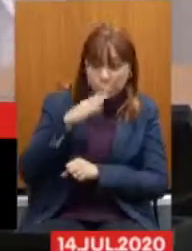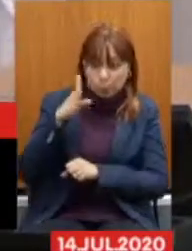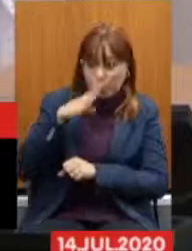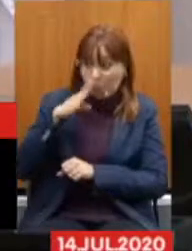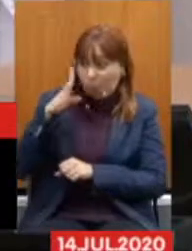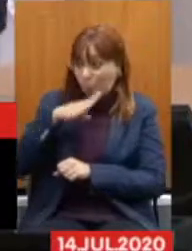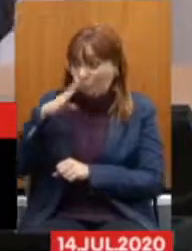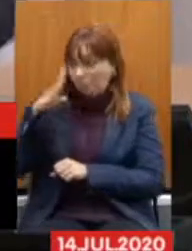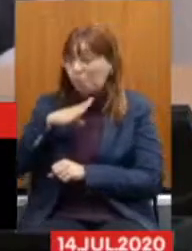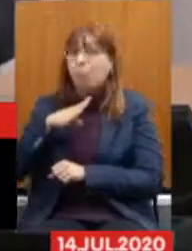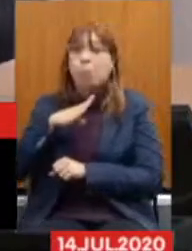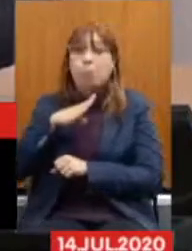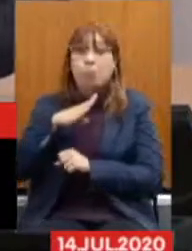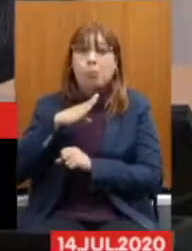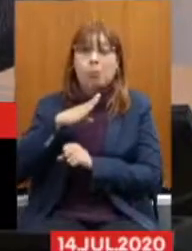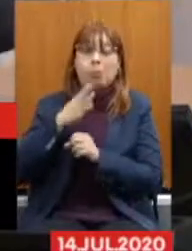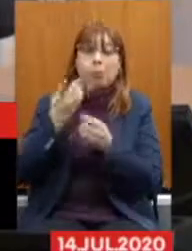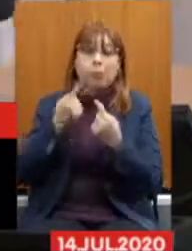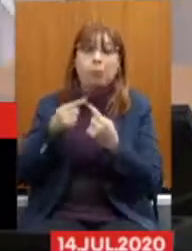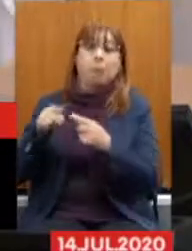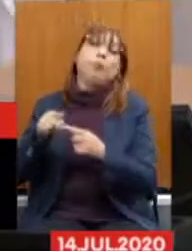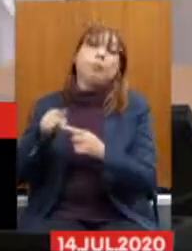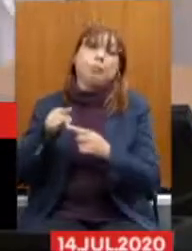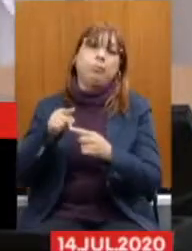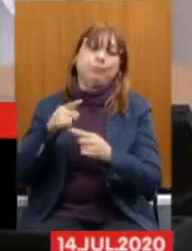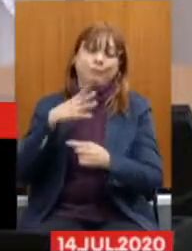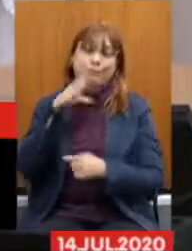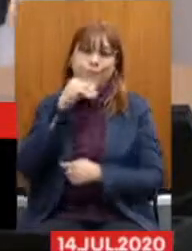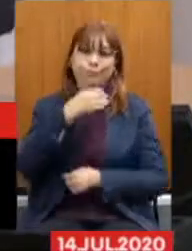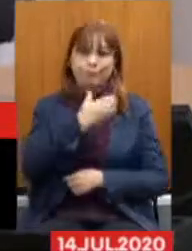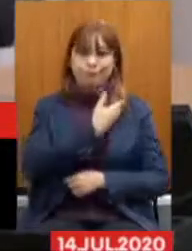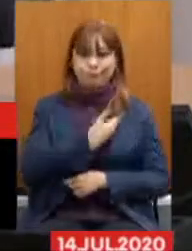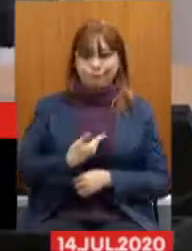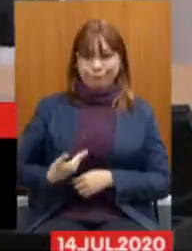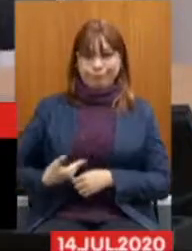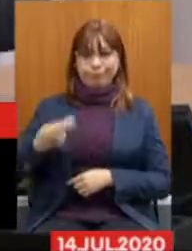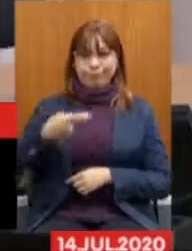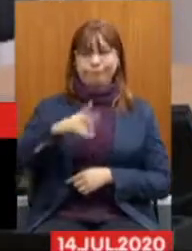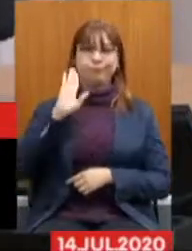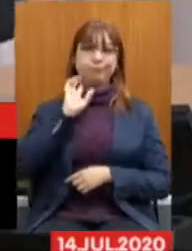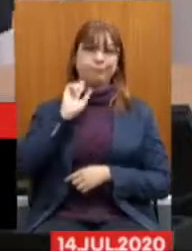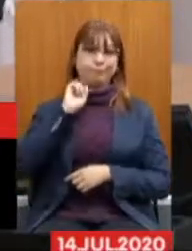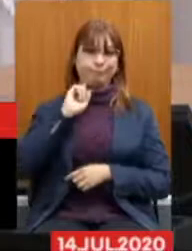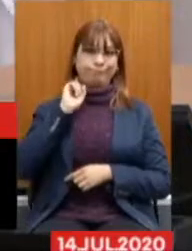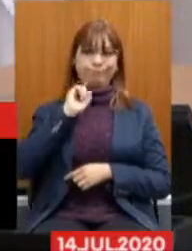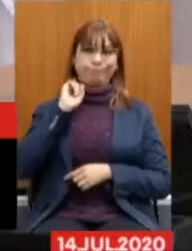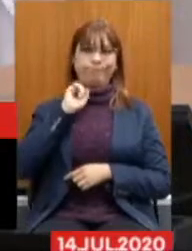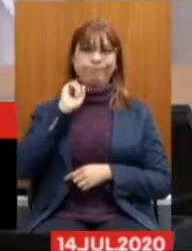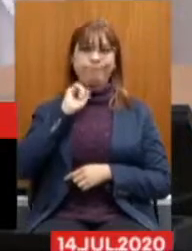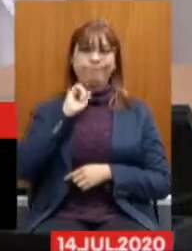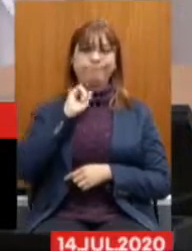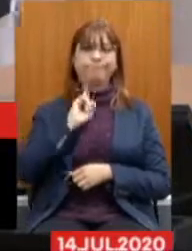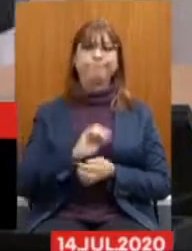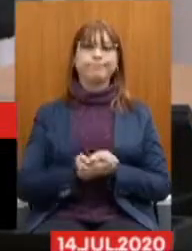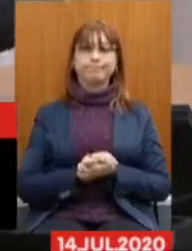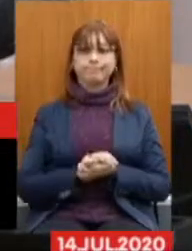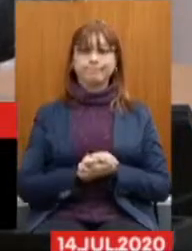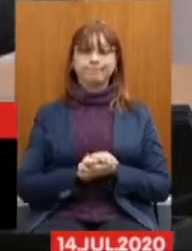o conjunto dos servidores públicos de Minas Gerais em todos os seus poderes,